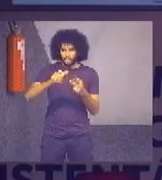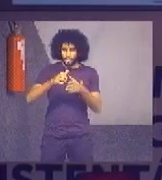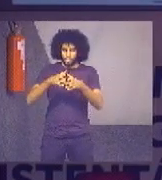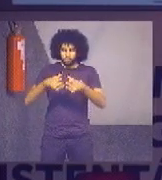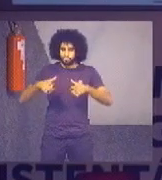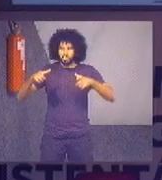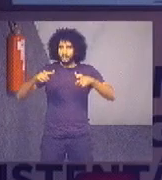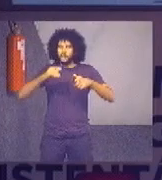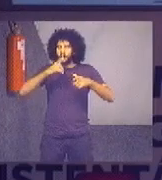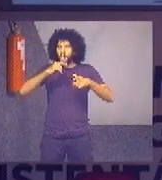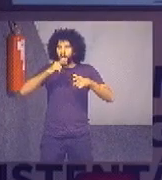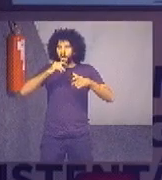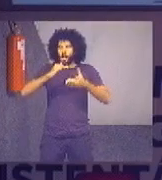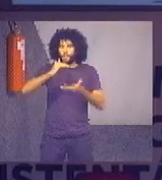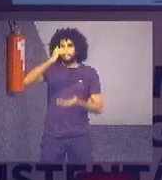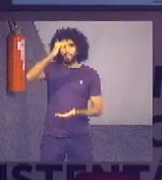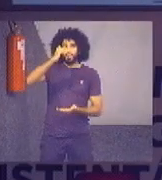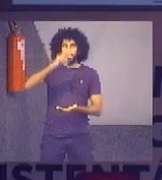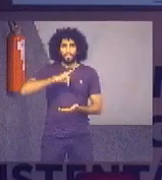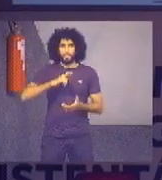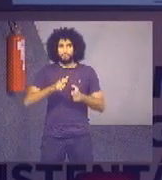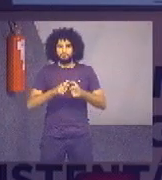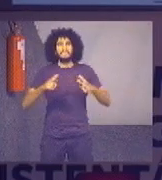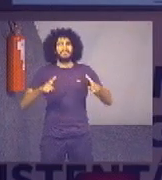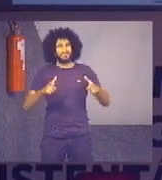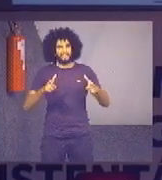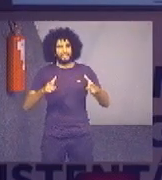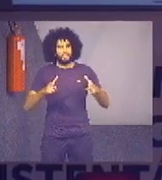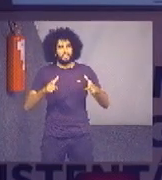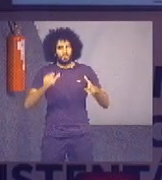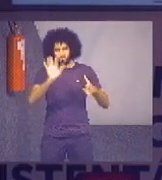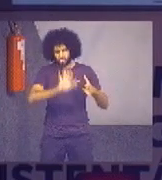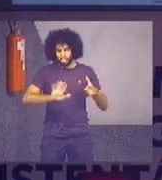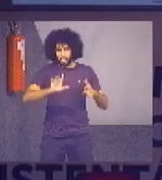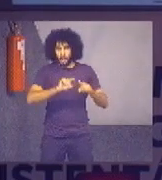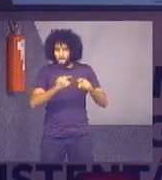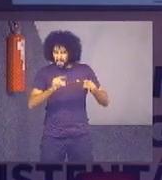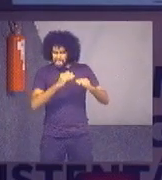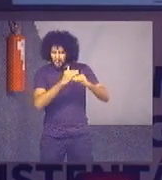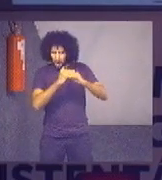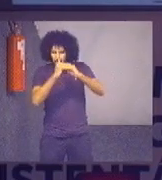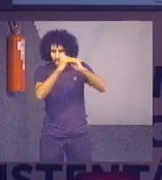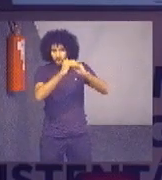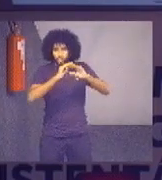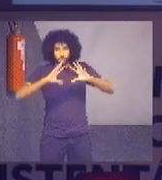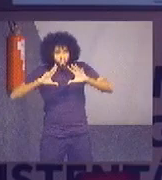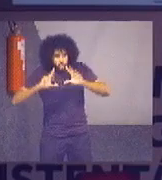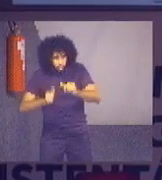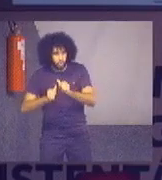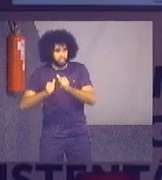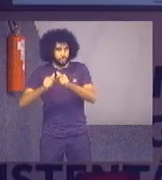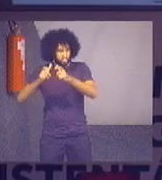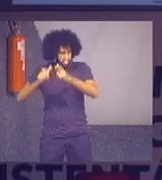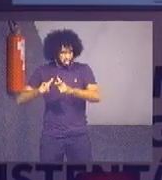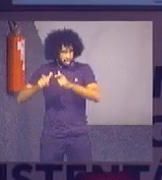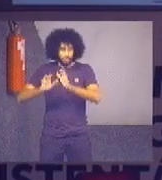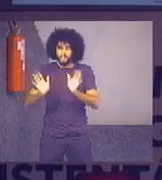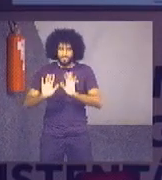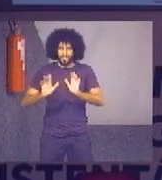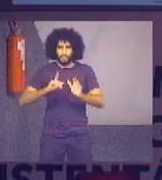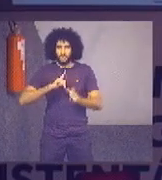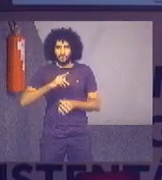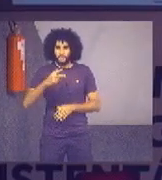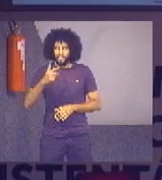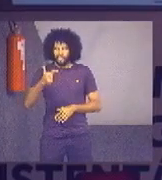E aí, cresceu no geral também. E isso aqui, isso não é um padrão de todos os tribunais. Então, assim, 24